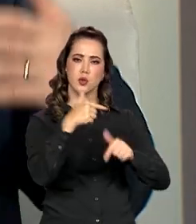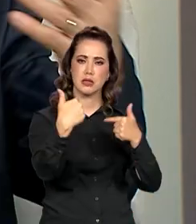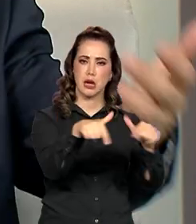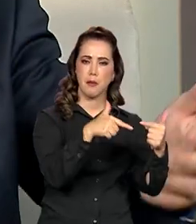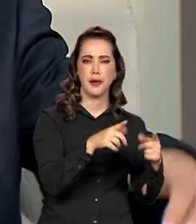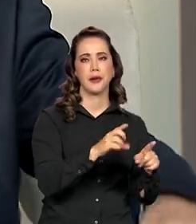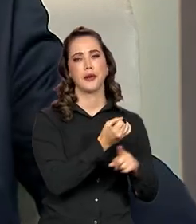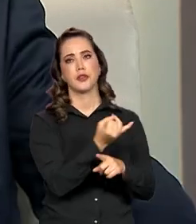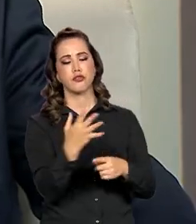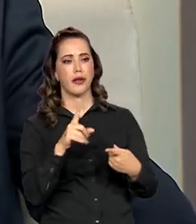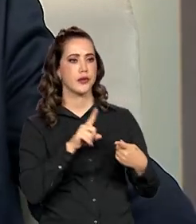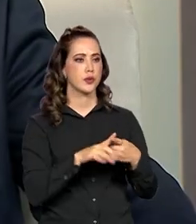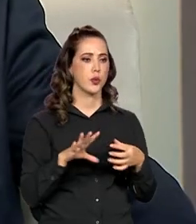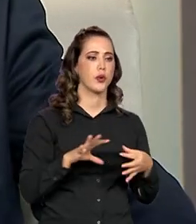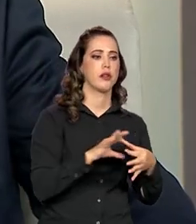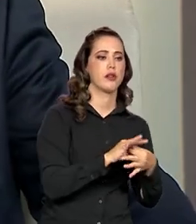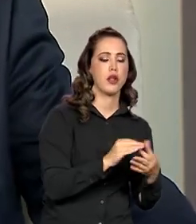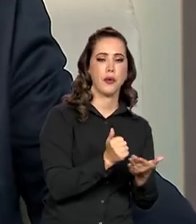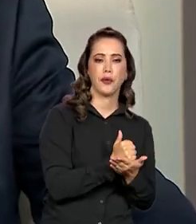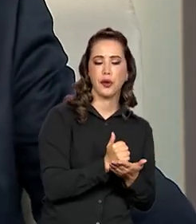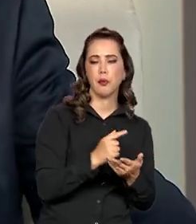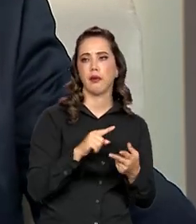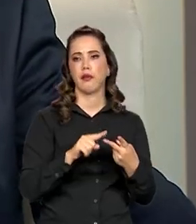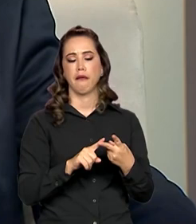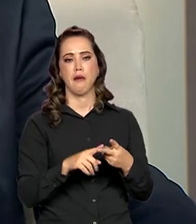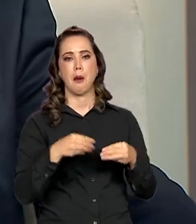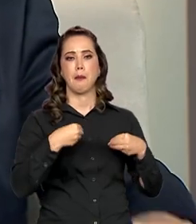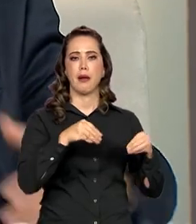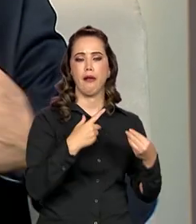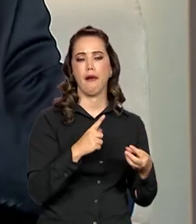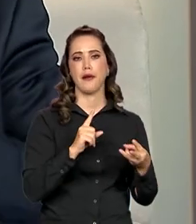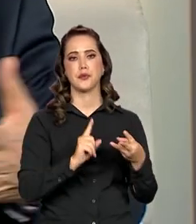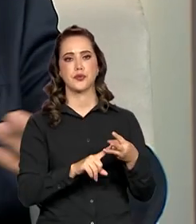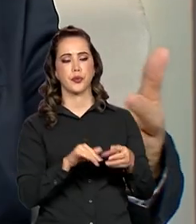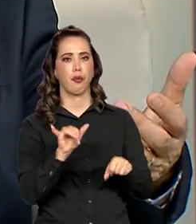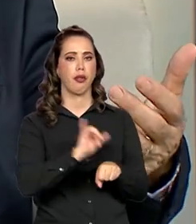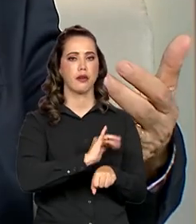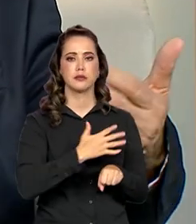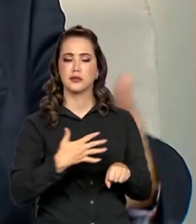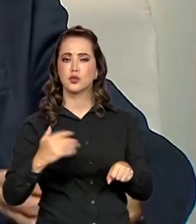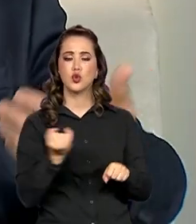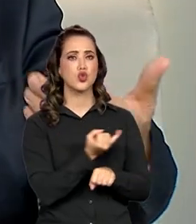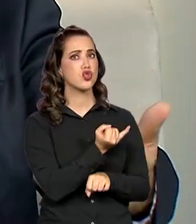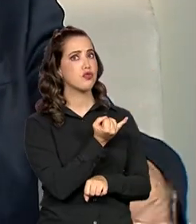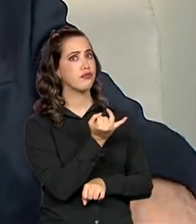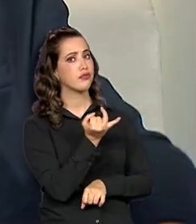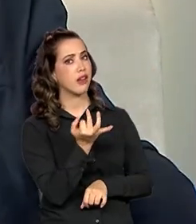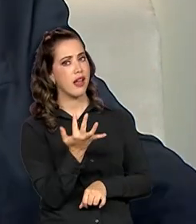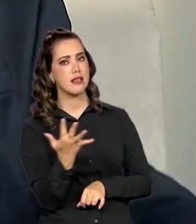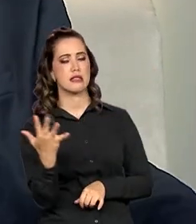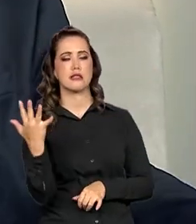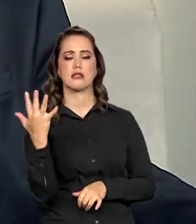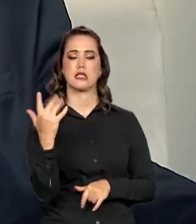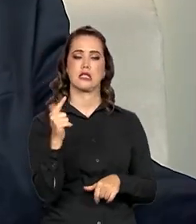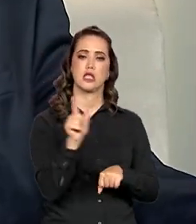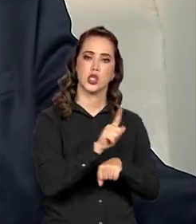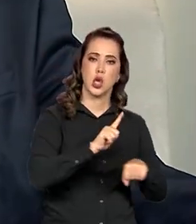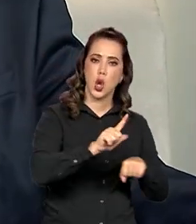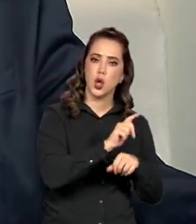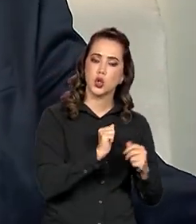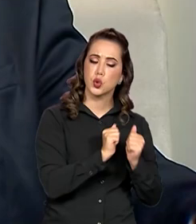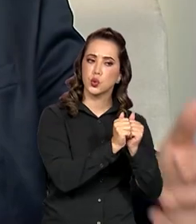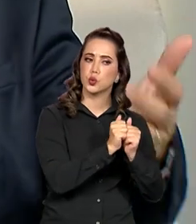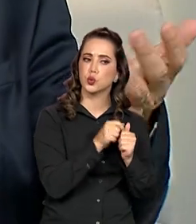química, indústria plástica, indústria de metalurgia, envolve várias cadeias produtivas do processo de fornecimento,